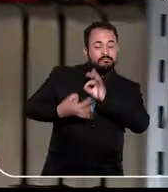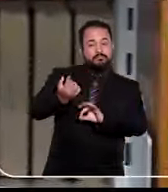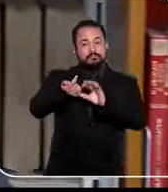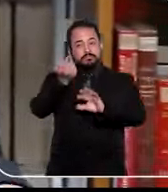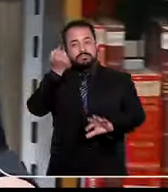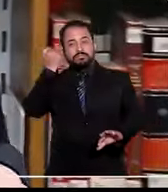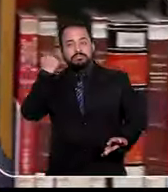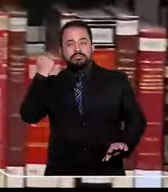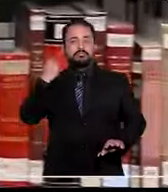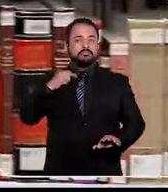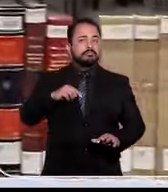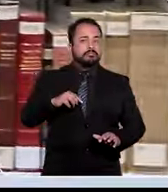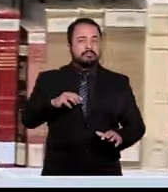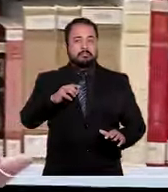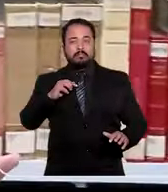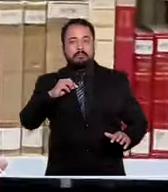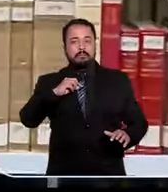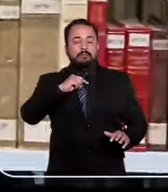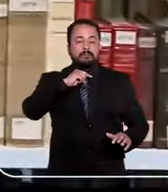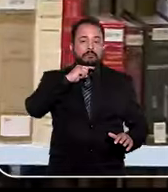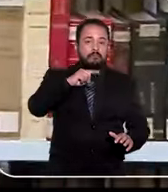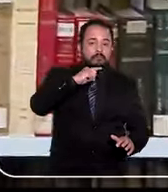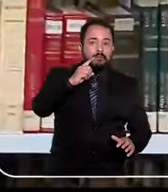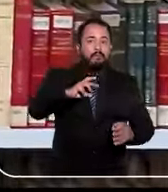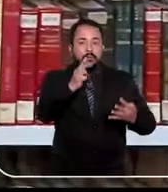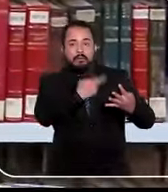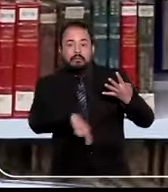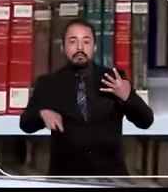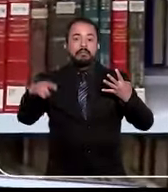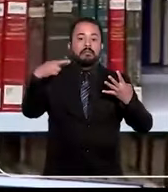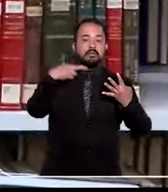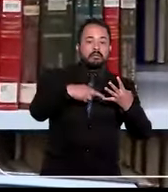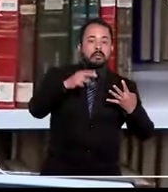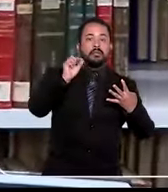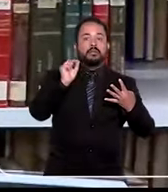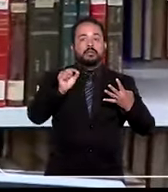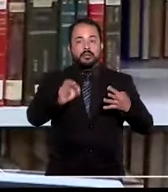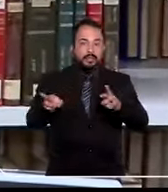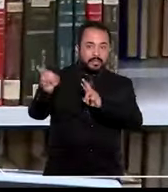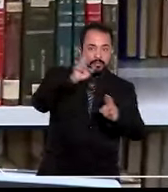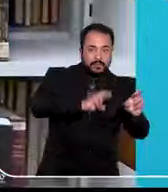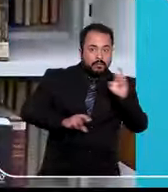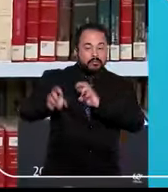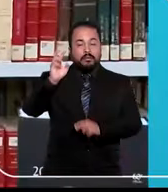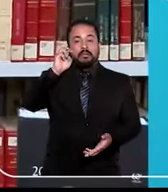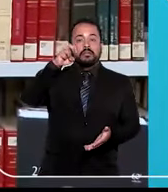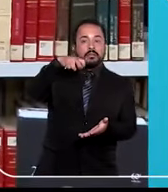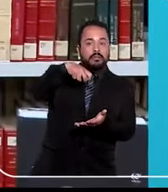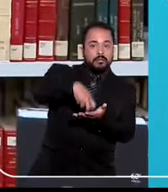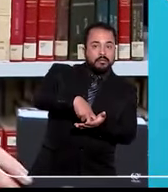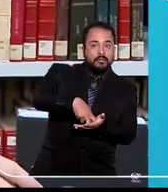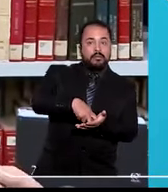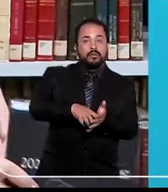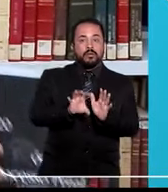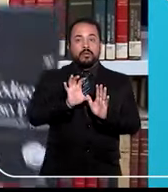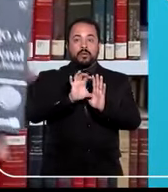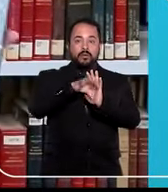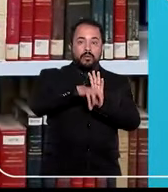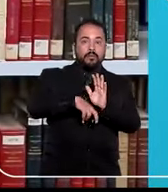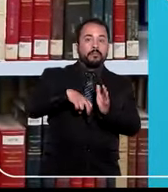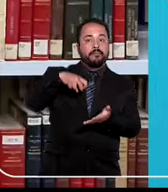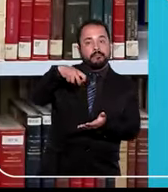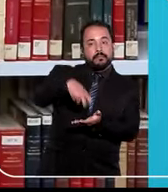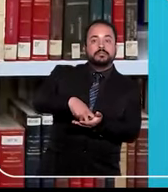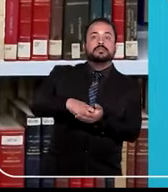em julgado, ou seja, não há mais possibilidade de recurso. Estamos falando da revisão criminal prevista